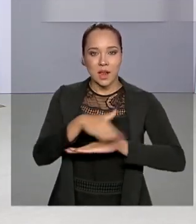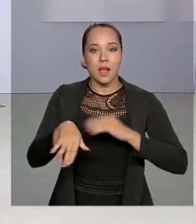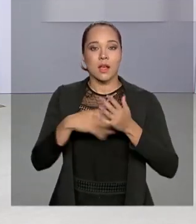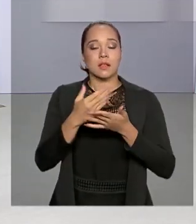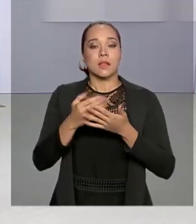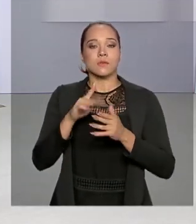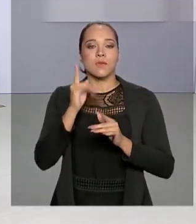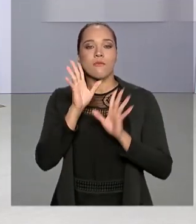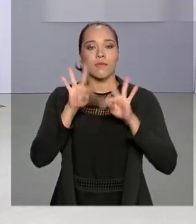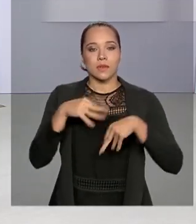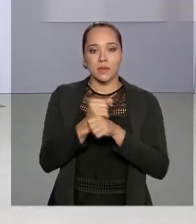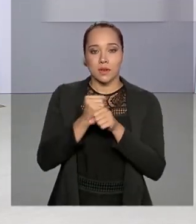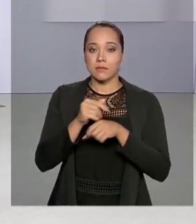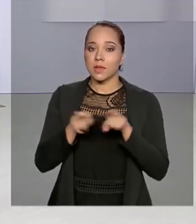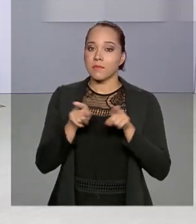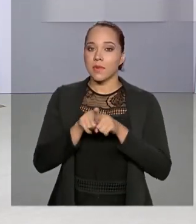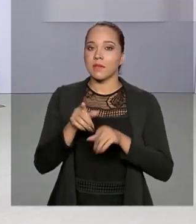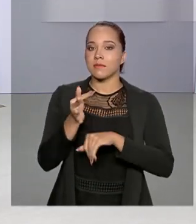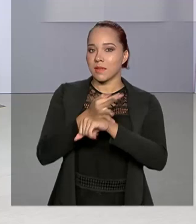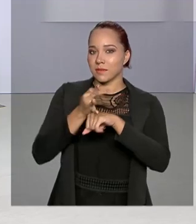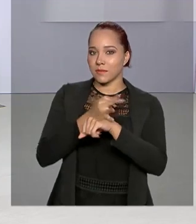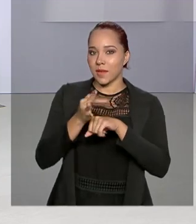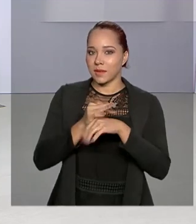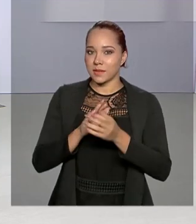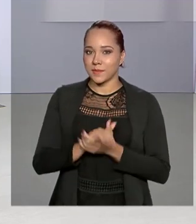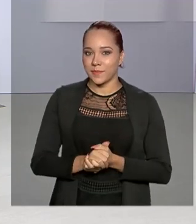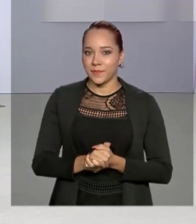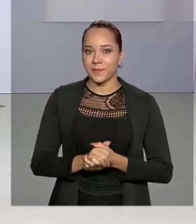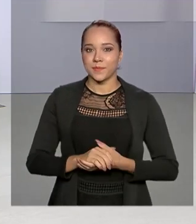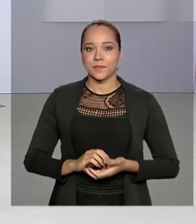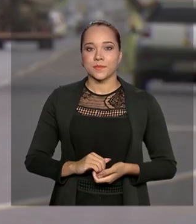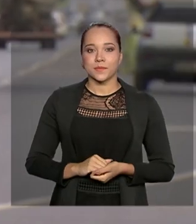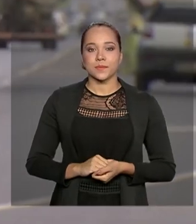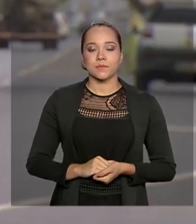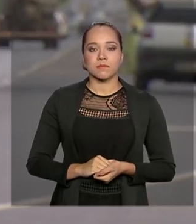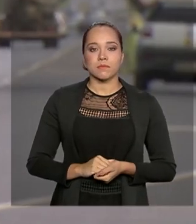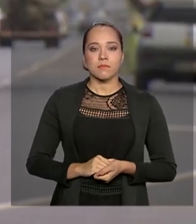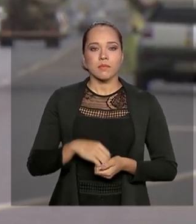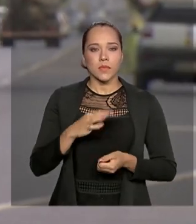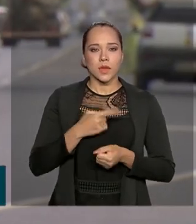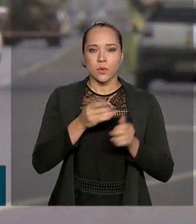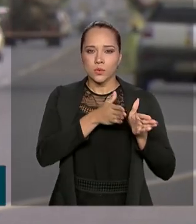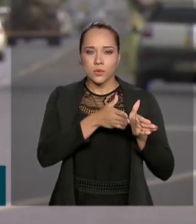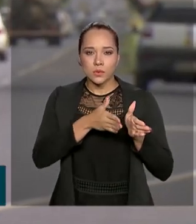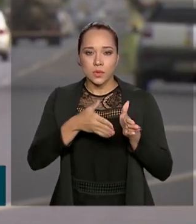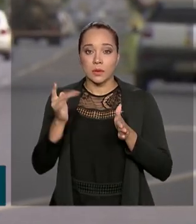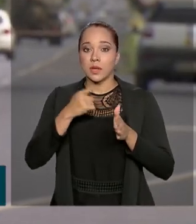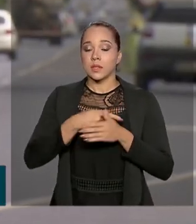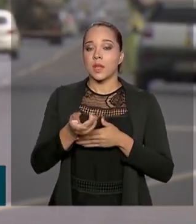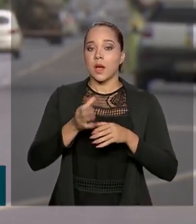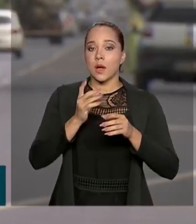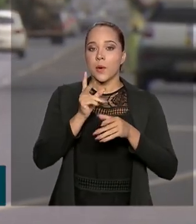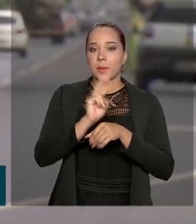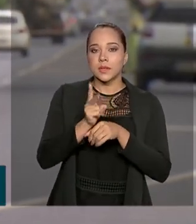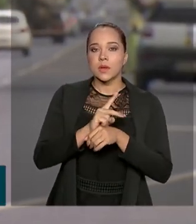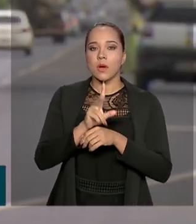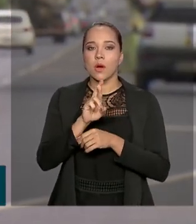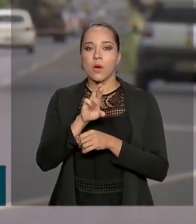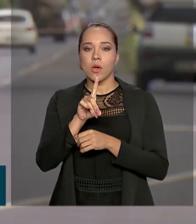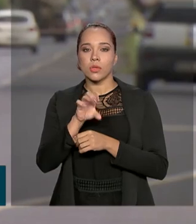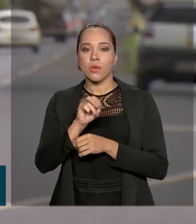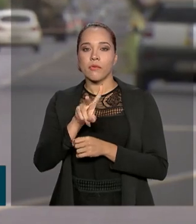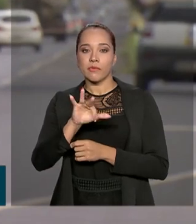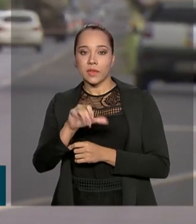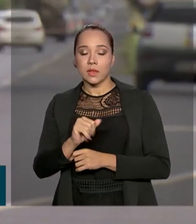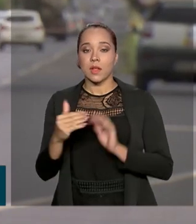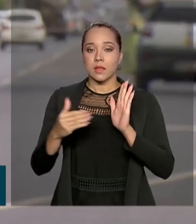férias. Os detalhes com a repórter Selma Dias. Durante a operação rodovida, que vai até 1º de